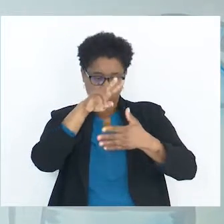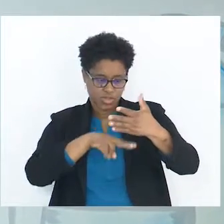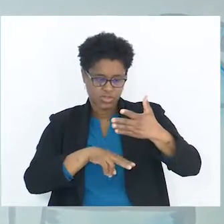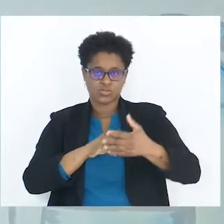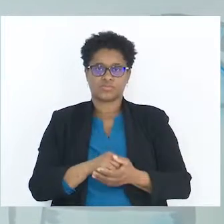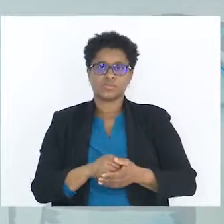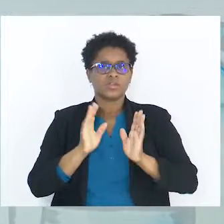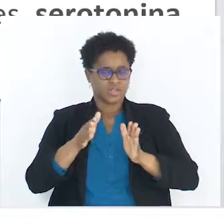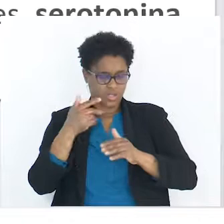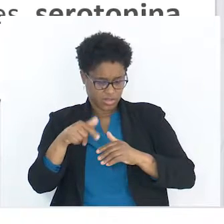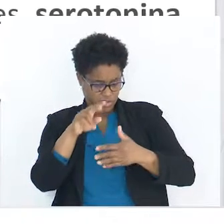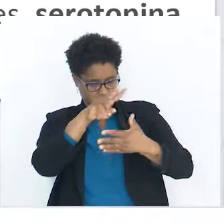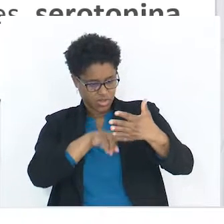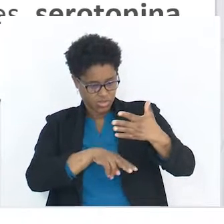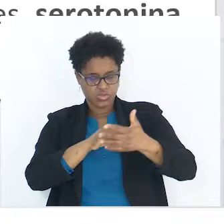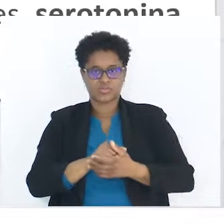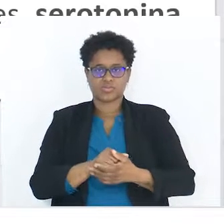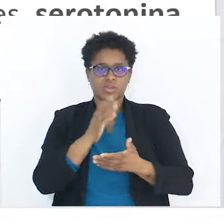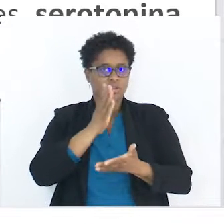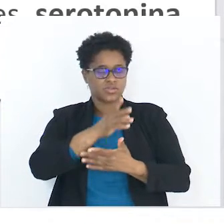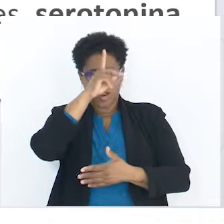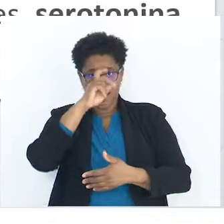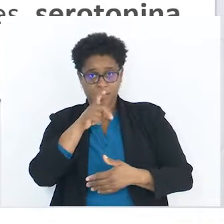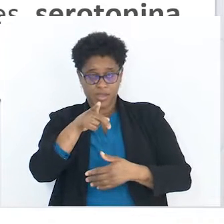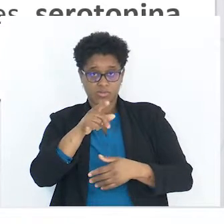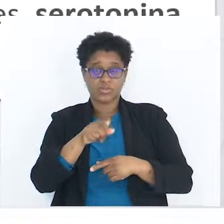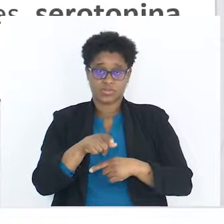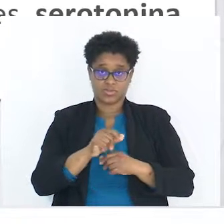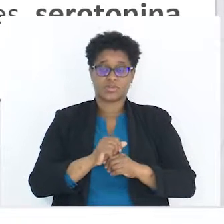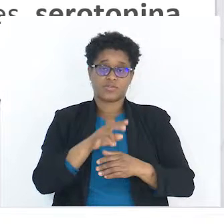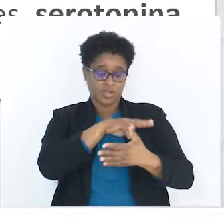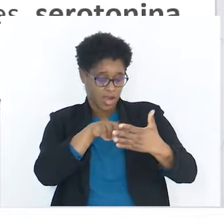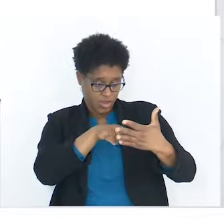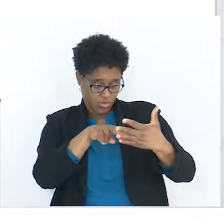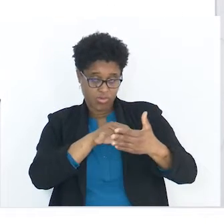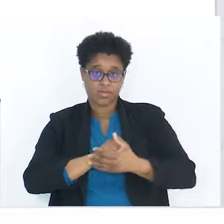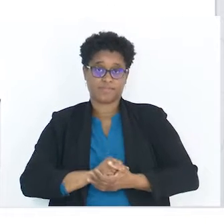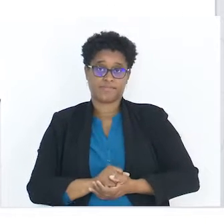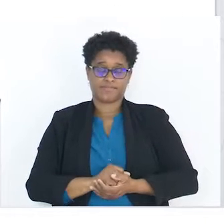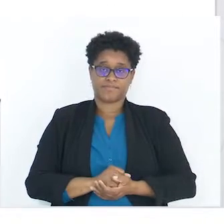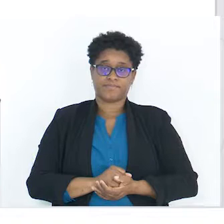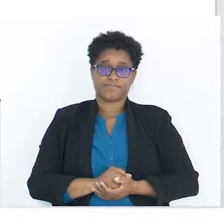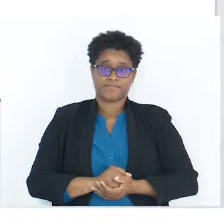texto. Já temos o texto, ok? É só lembrares isso através da leitura.